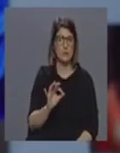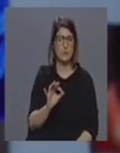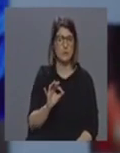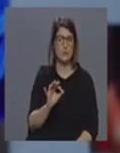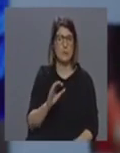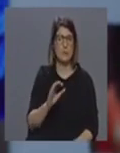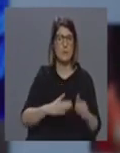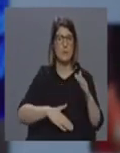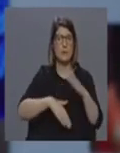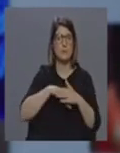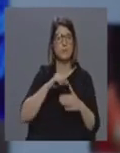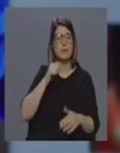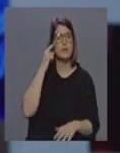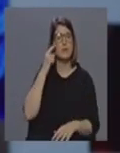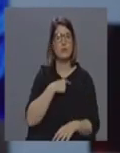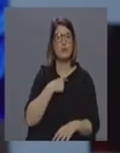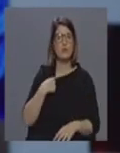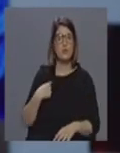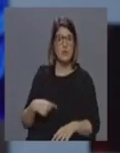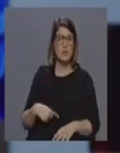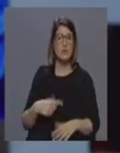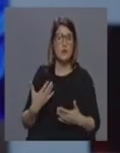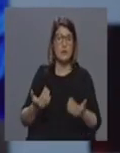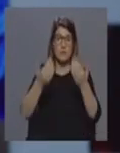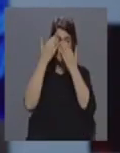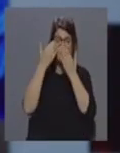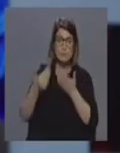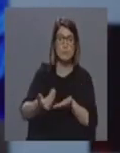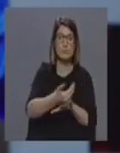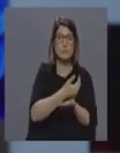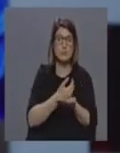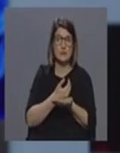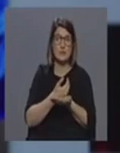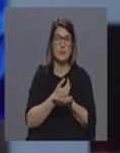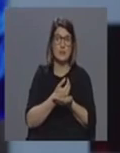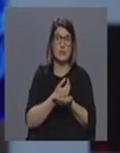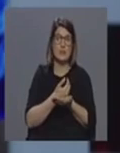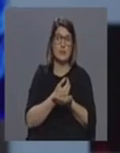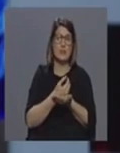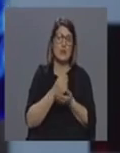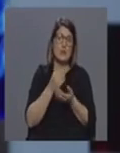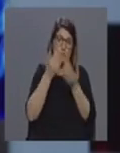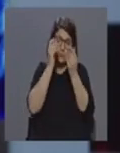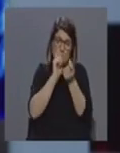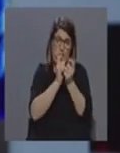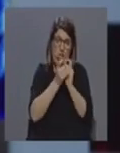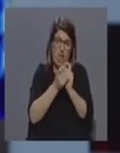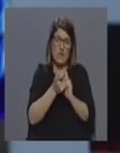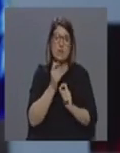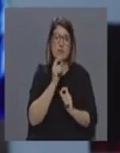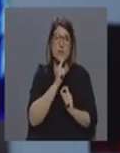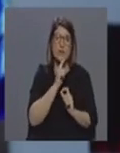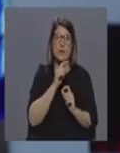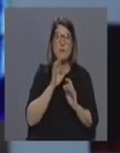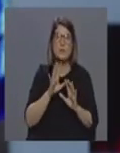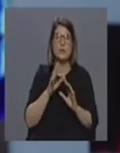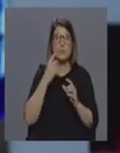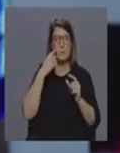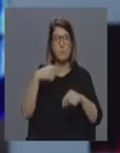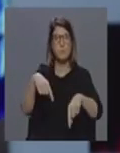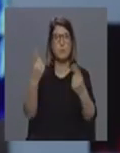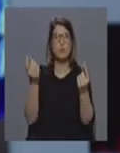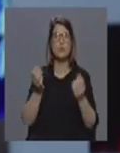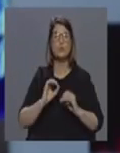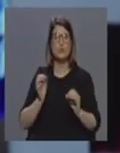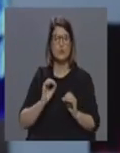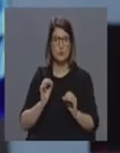na China e que entanto agora temos mais dados e que entanto nos permite aqui refinar de certa forma esses dados mas não os iremos transmitir ao contrário por exemplo